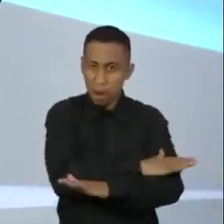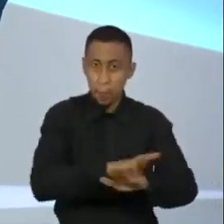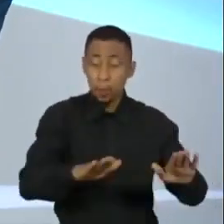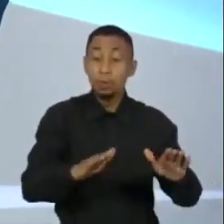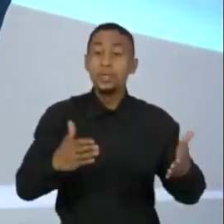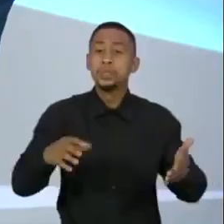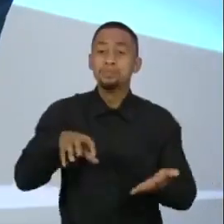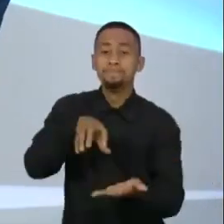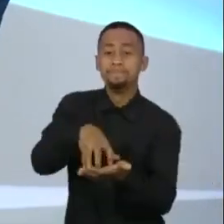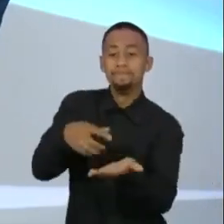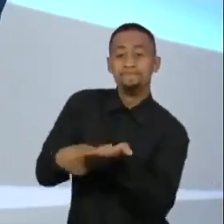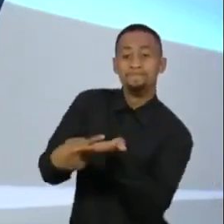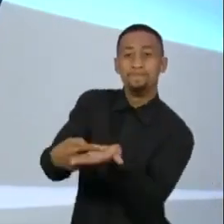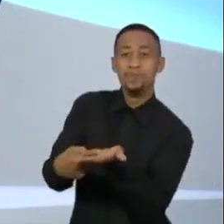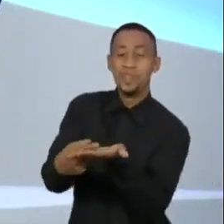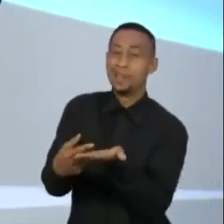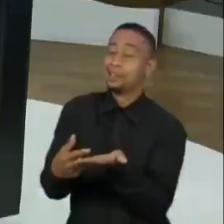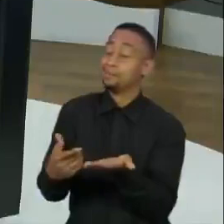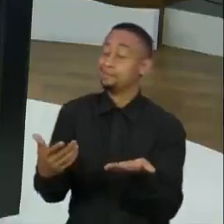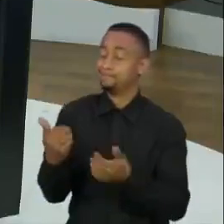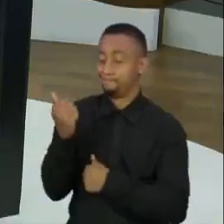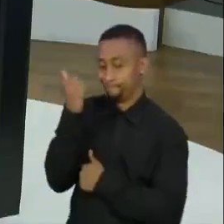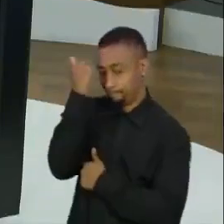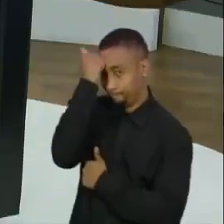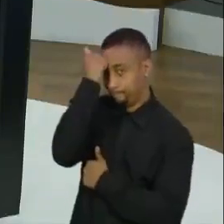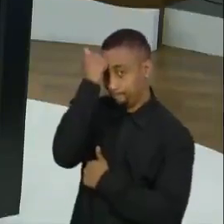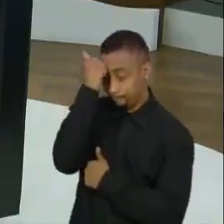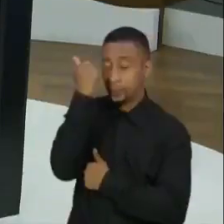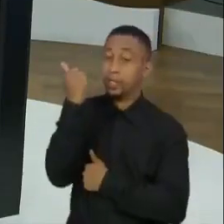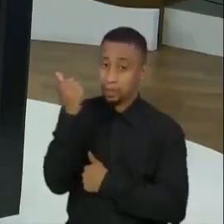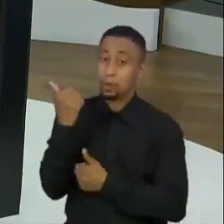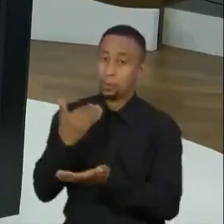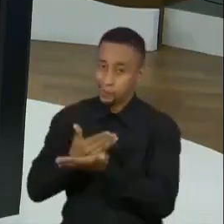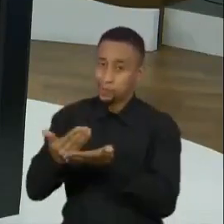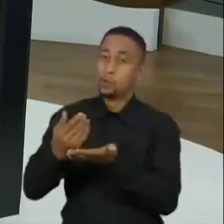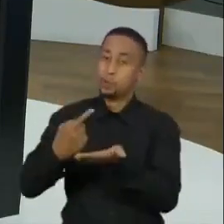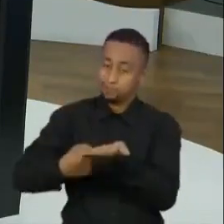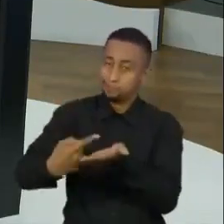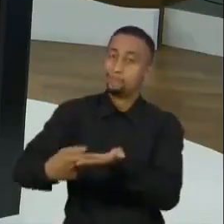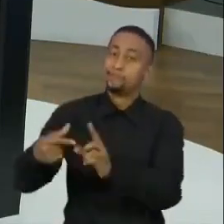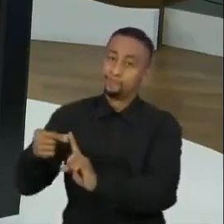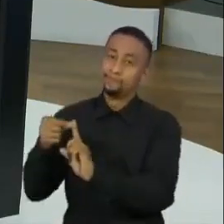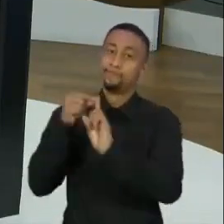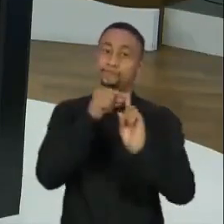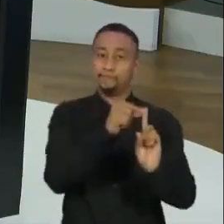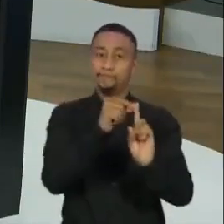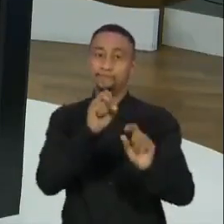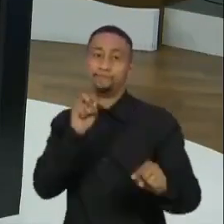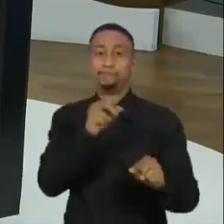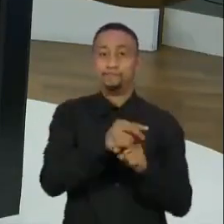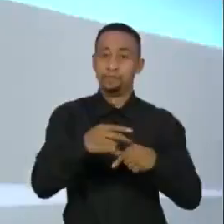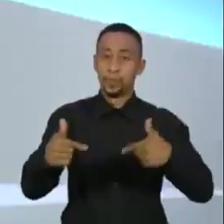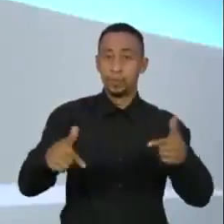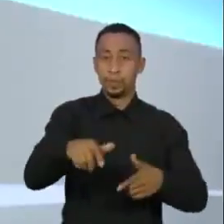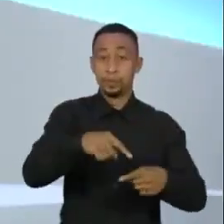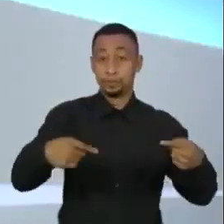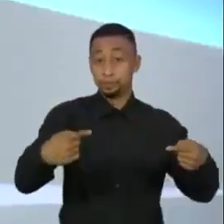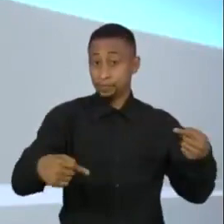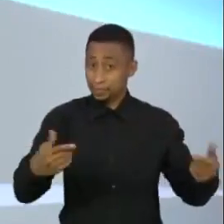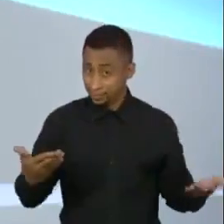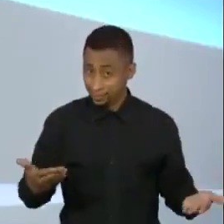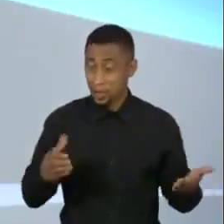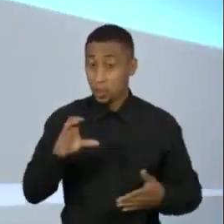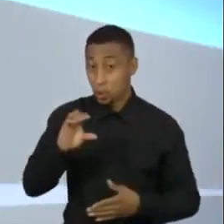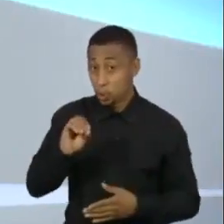Centrão, aí teve uma negociação mais ampla. E nessas nomeações, da própria Codevasf, por exemplo, tem